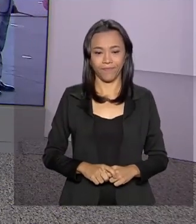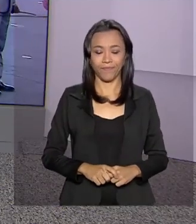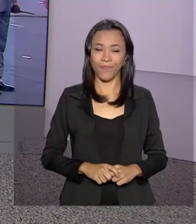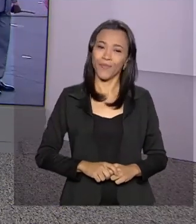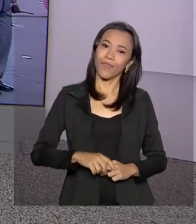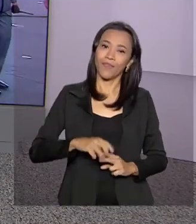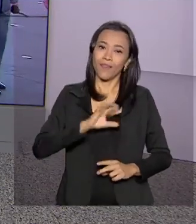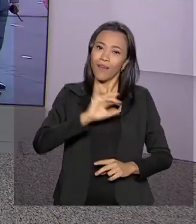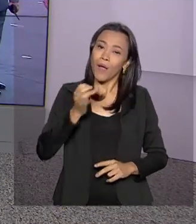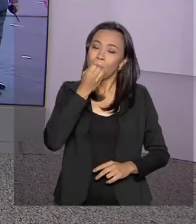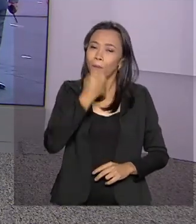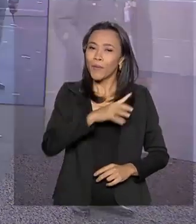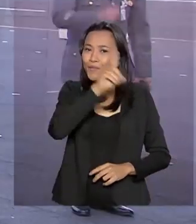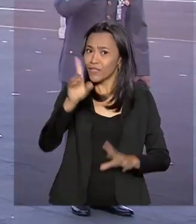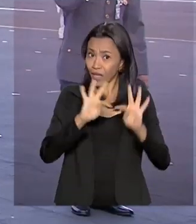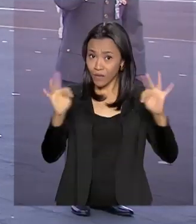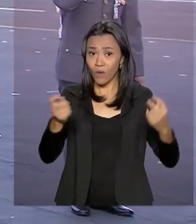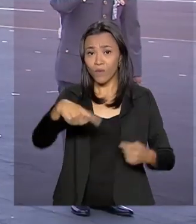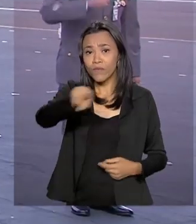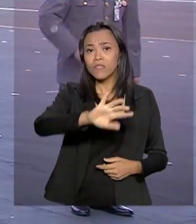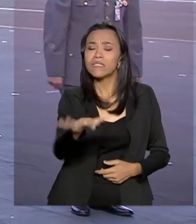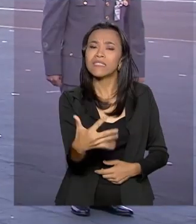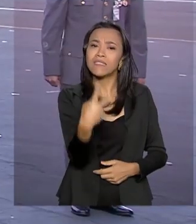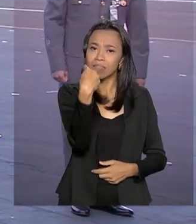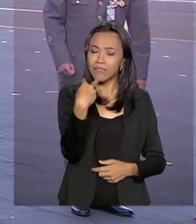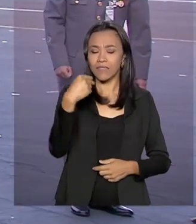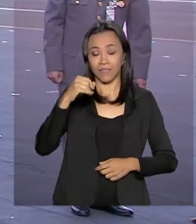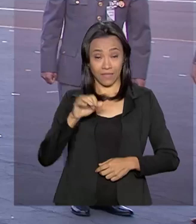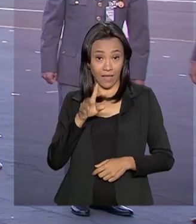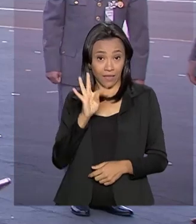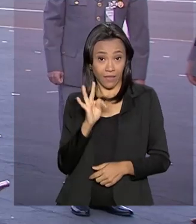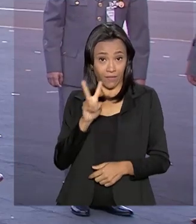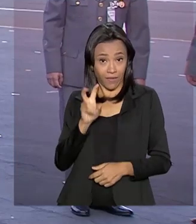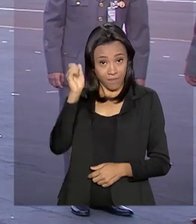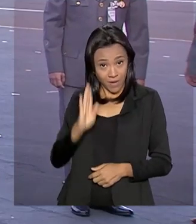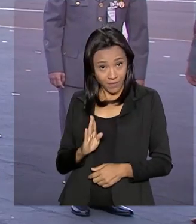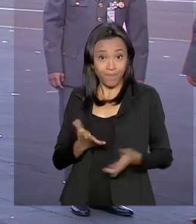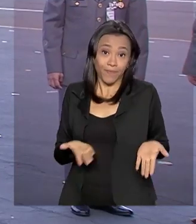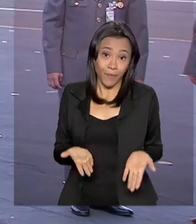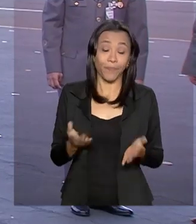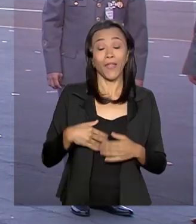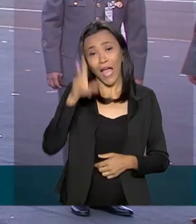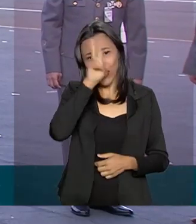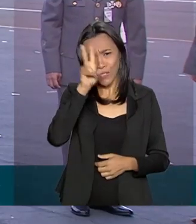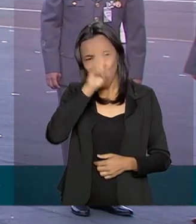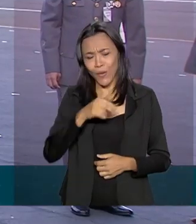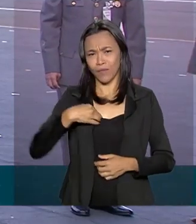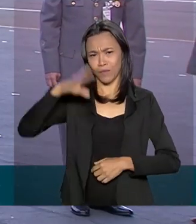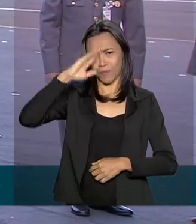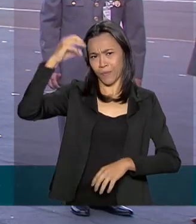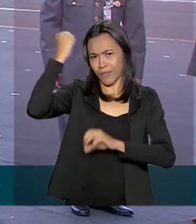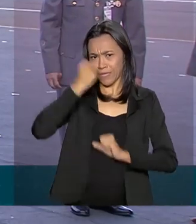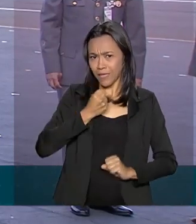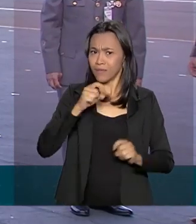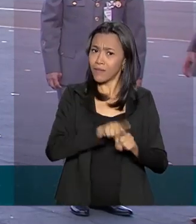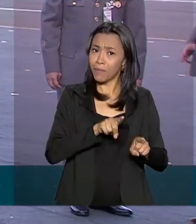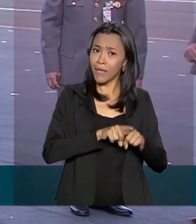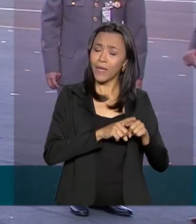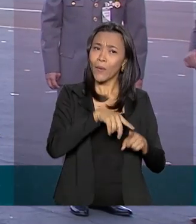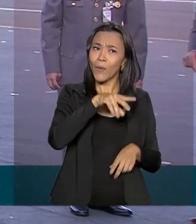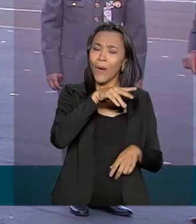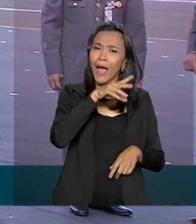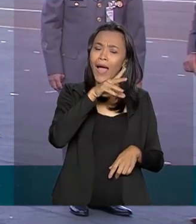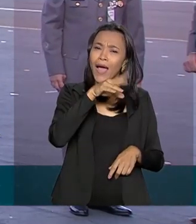Olá Carla, bom dia, bom dia a todos que nos acompanham aqui na TV Brasil. A história do Exército se confunde com a própria história do Brasil.